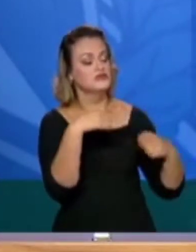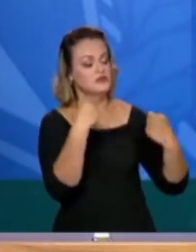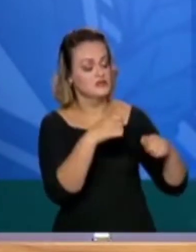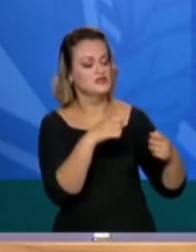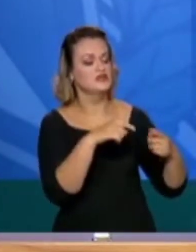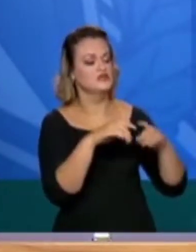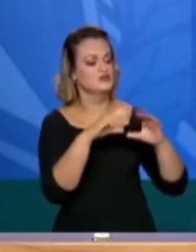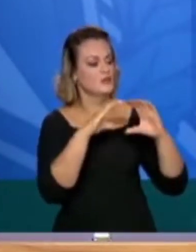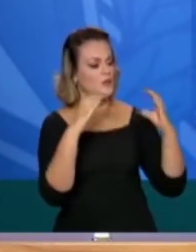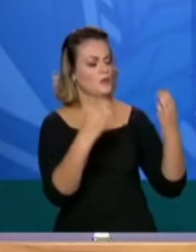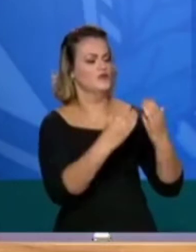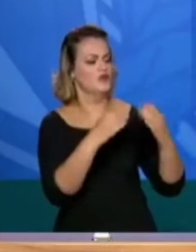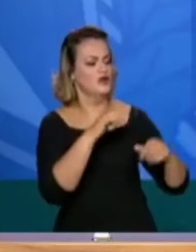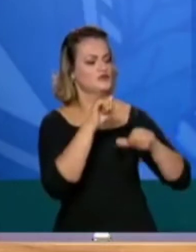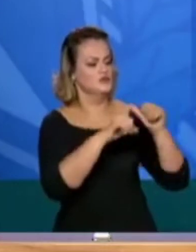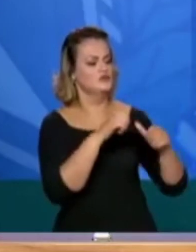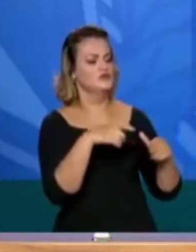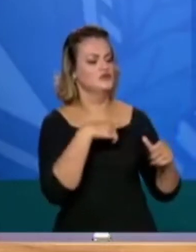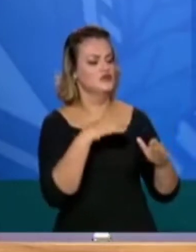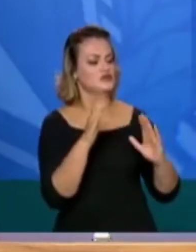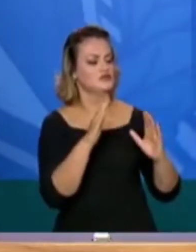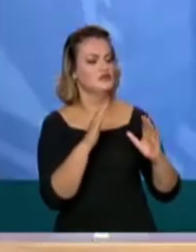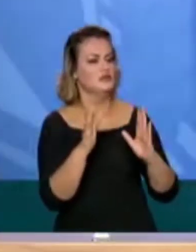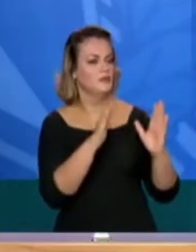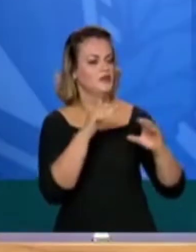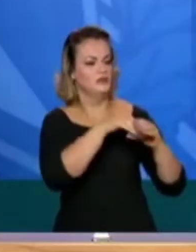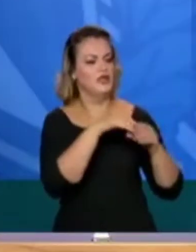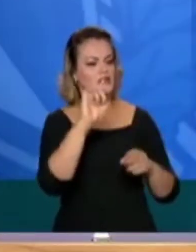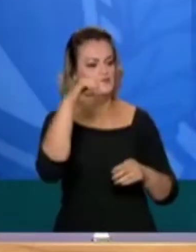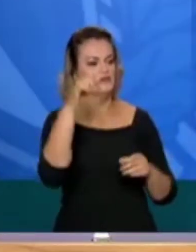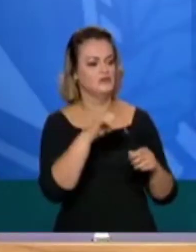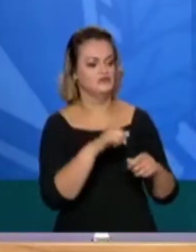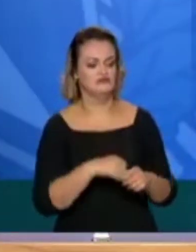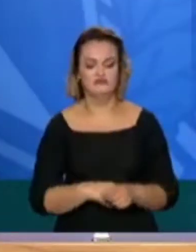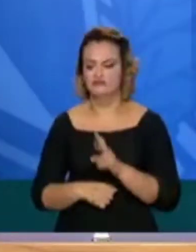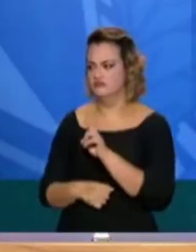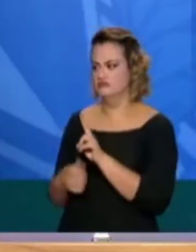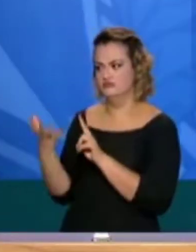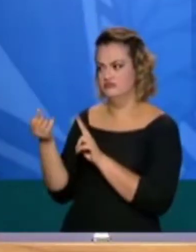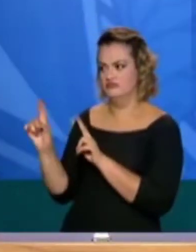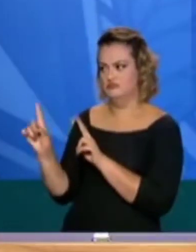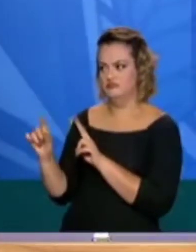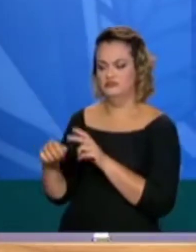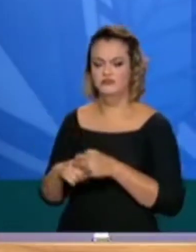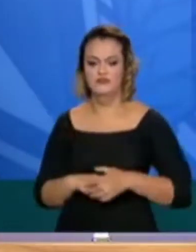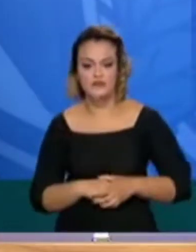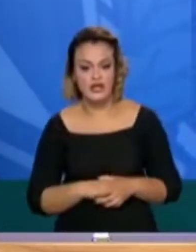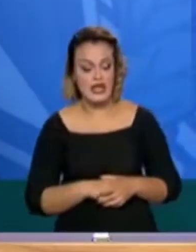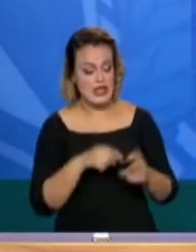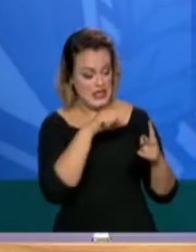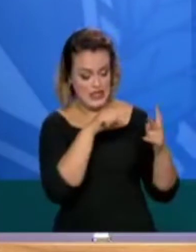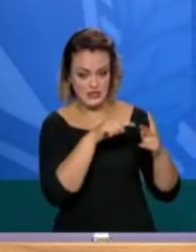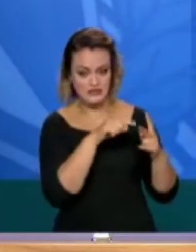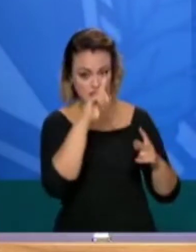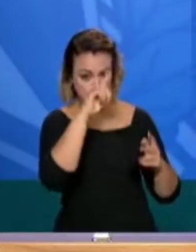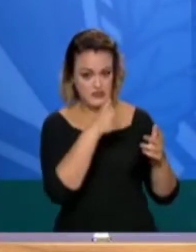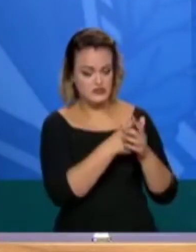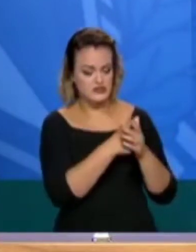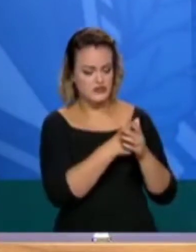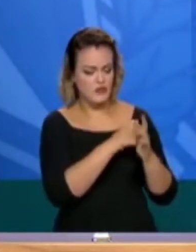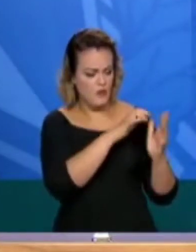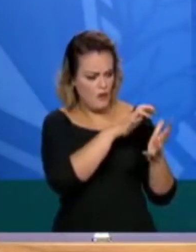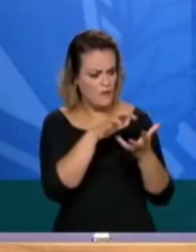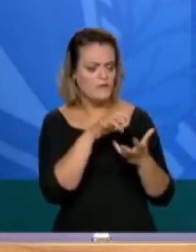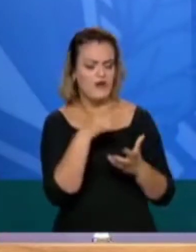relação às comunidades apenas após as eleições. Eles tomaram uma decisão global olhando